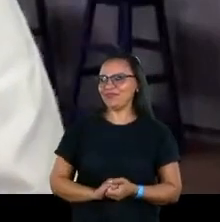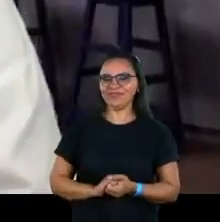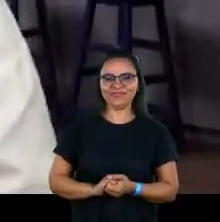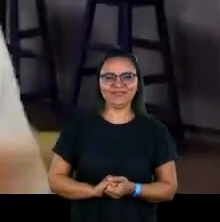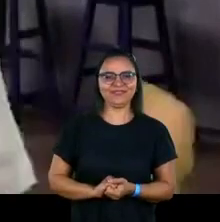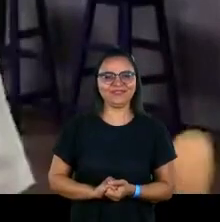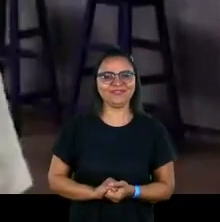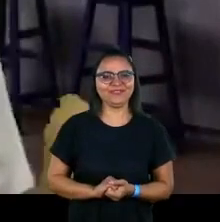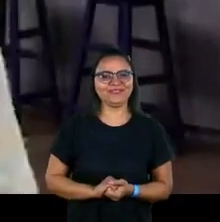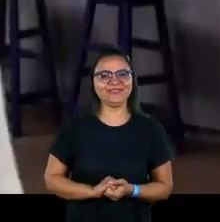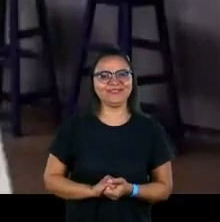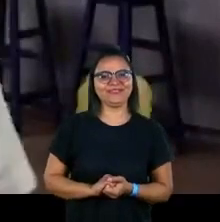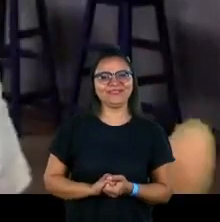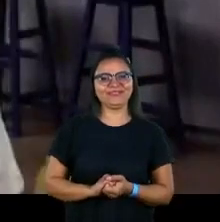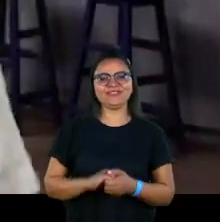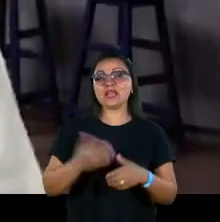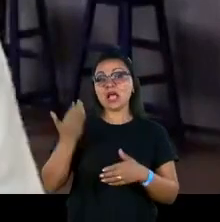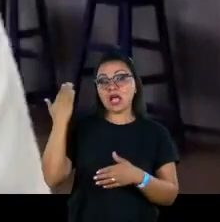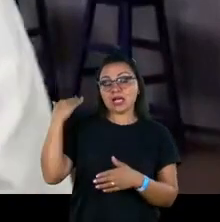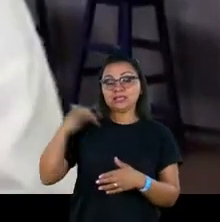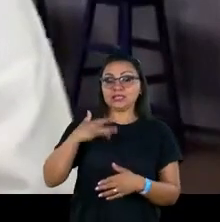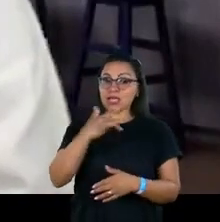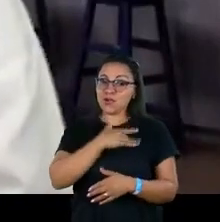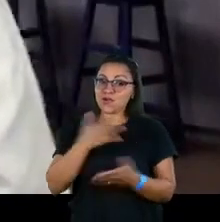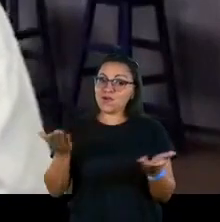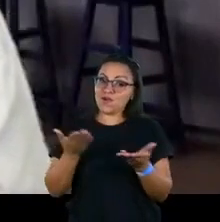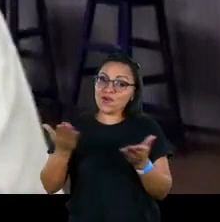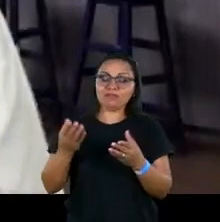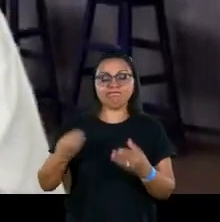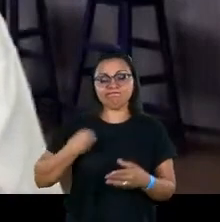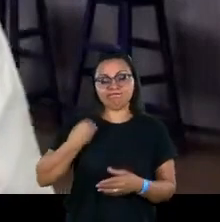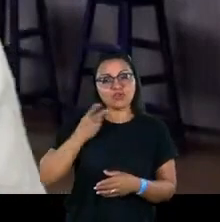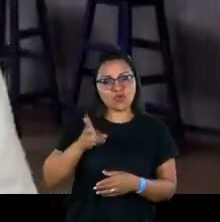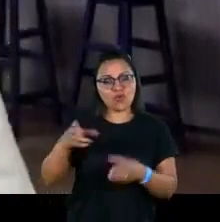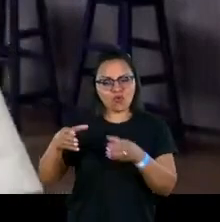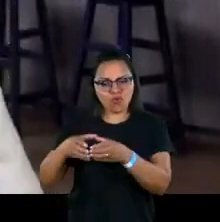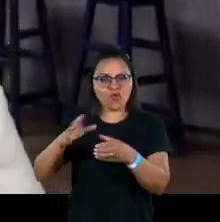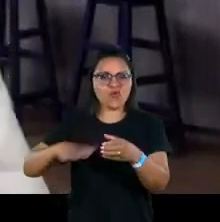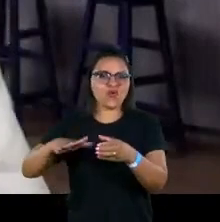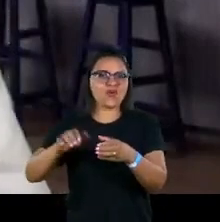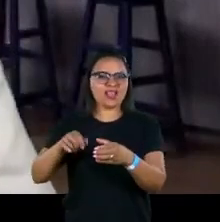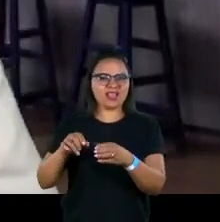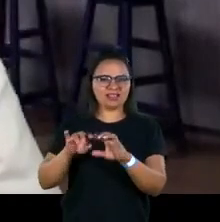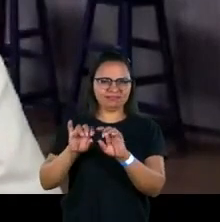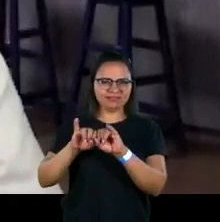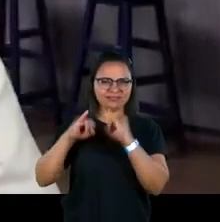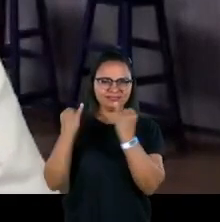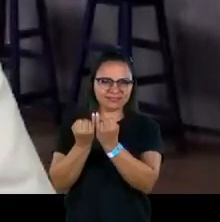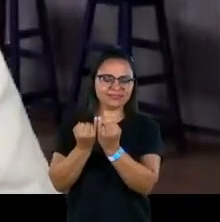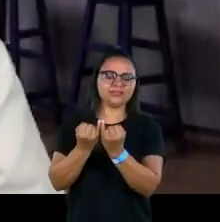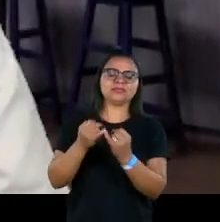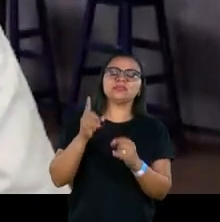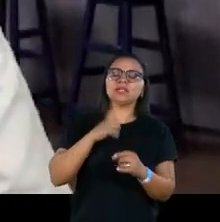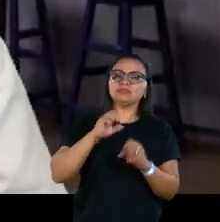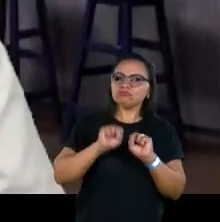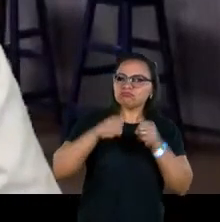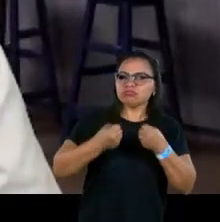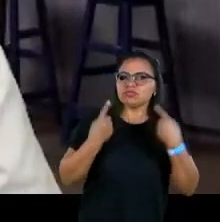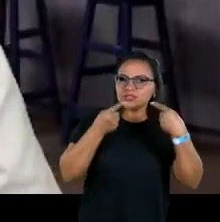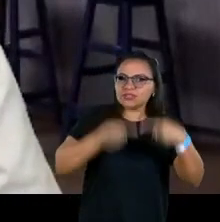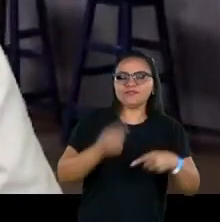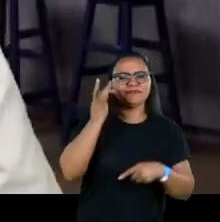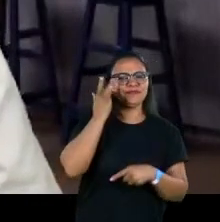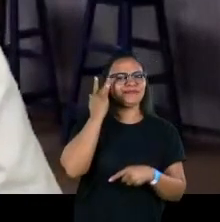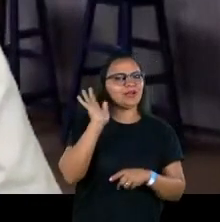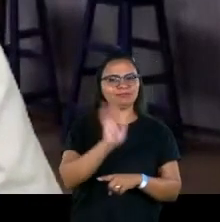tudo isso que está passando tanto na questão da saúde quanto na sobrevivência como entidade então a gente tem um desafio muito grande como sociedade civil não está fácil